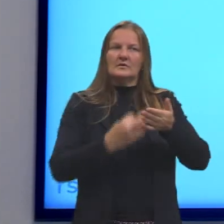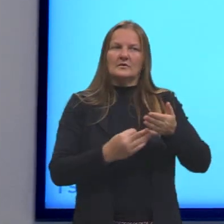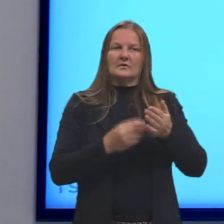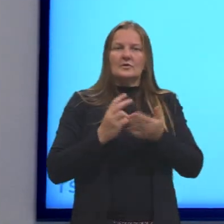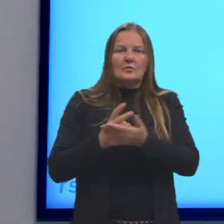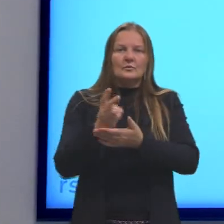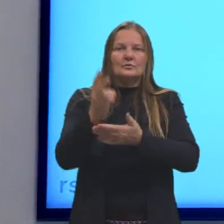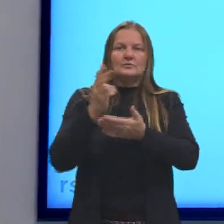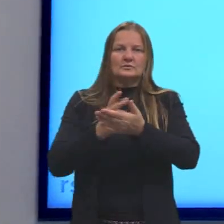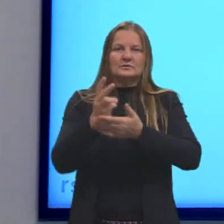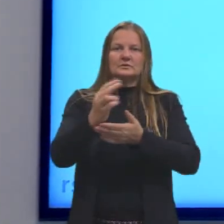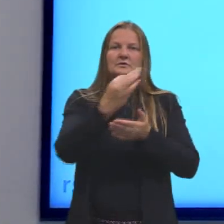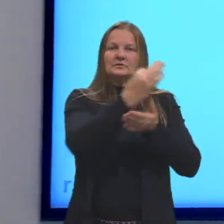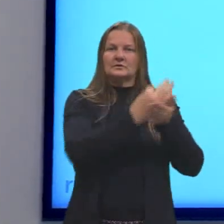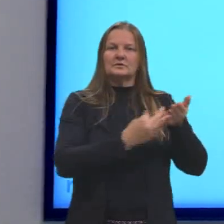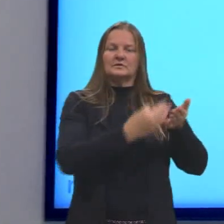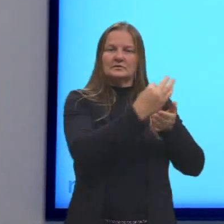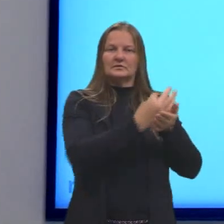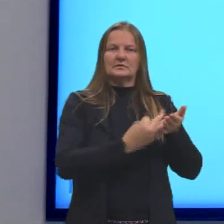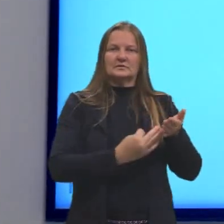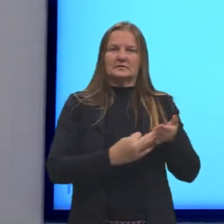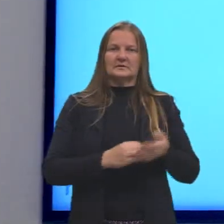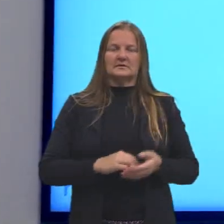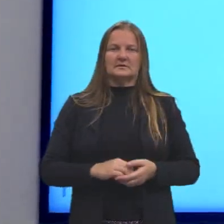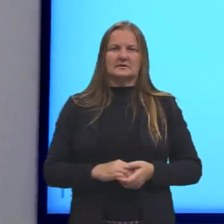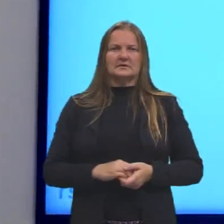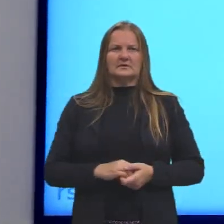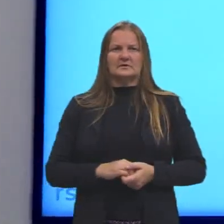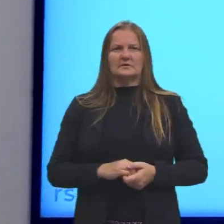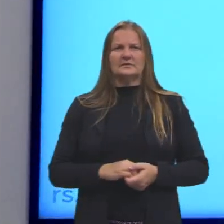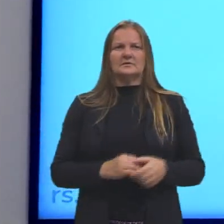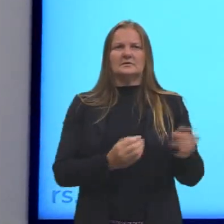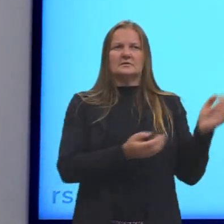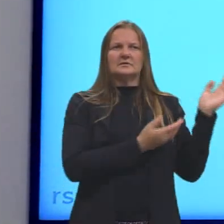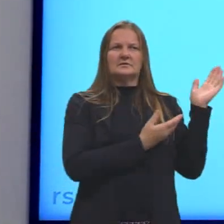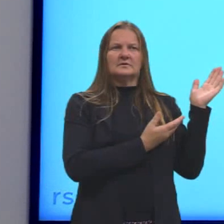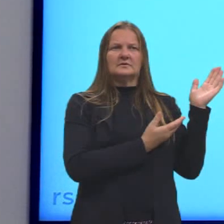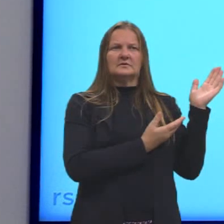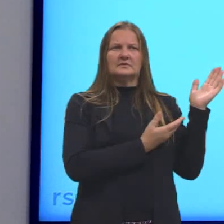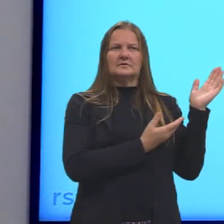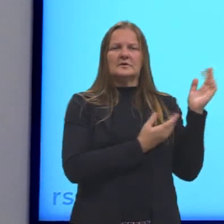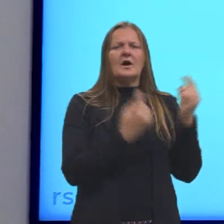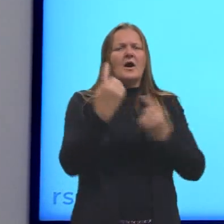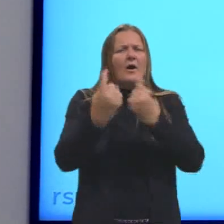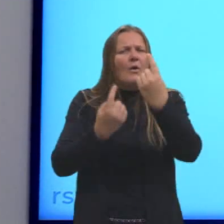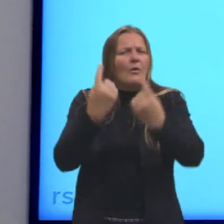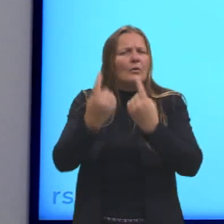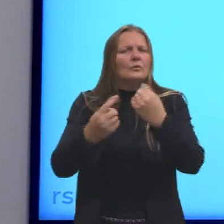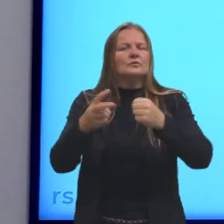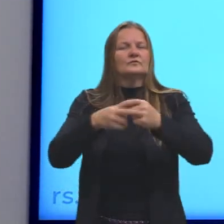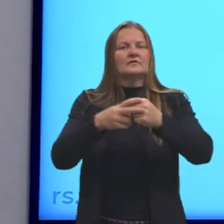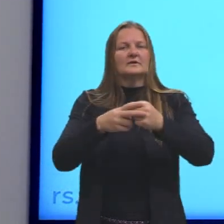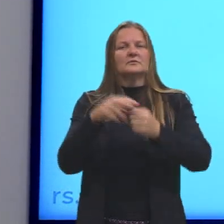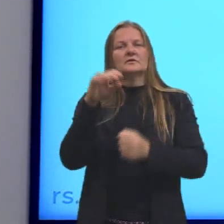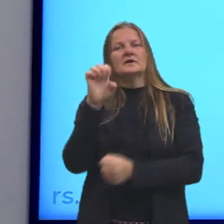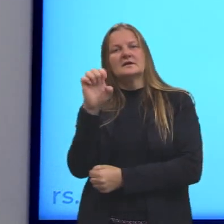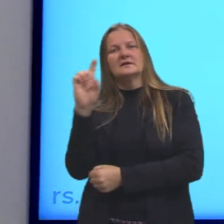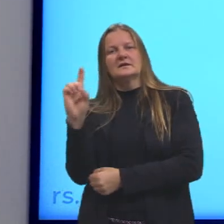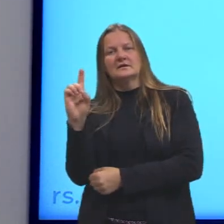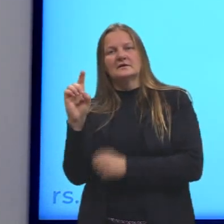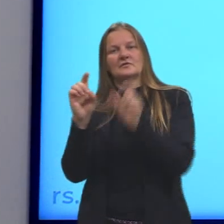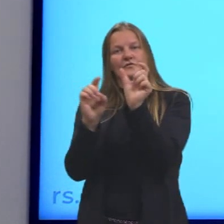continuação da questão. Então, aqui também, ó. Alguns verbos recebem ED.